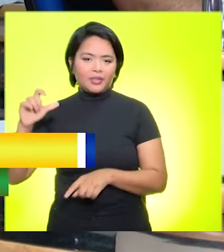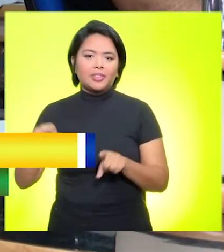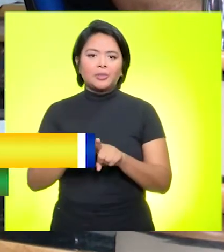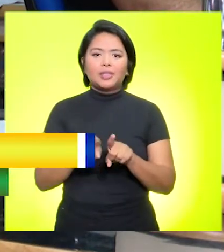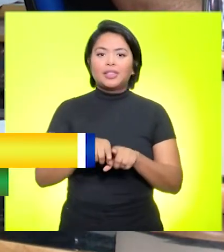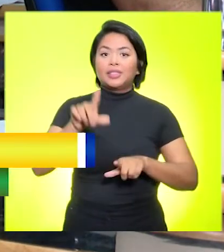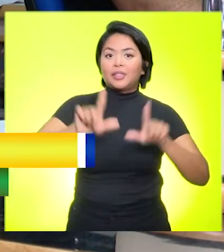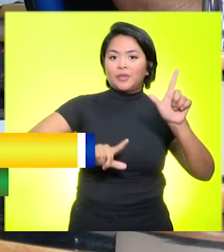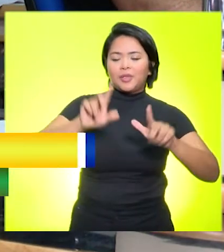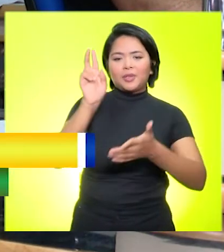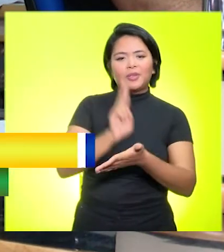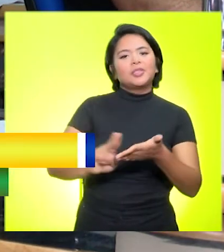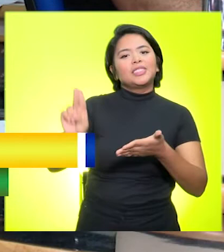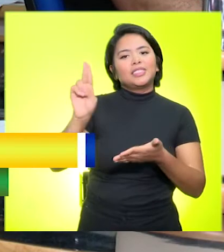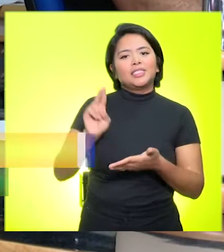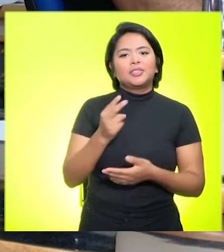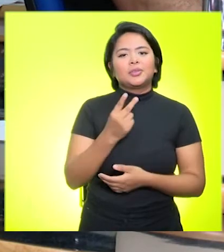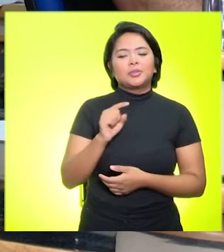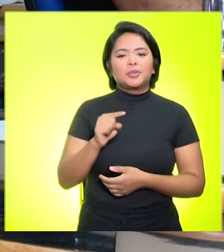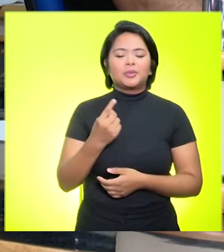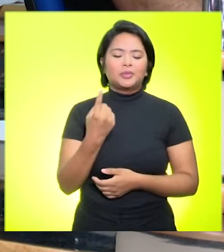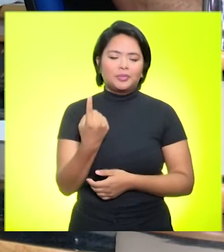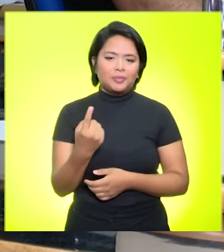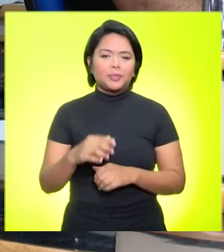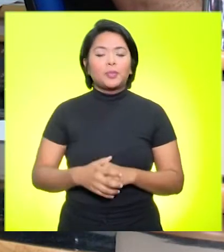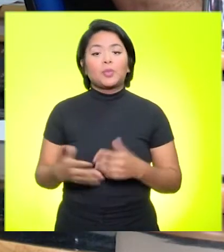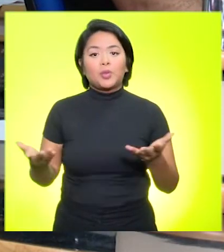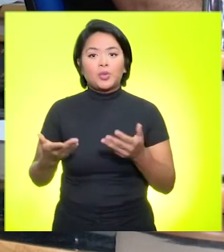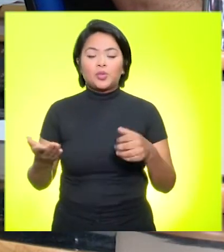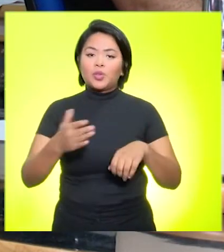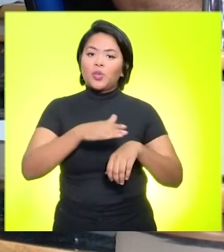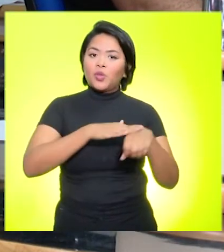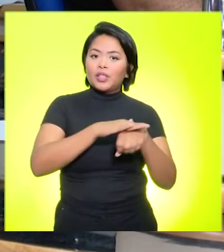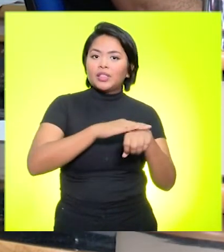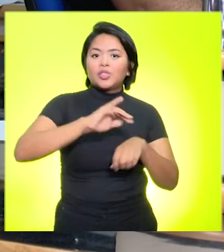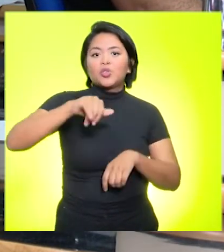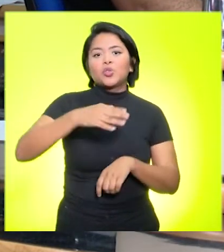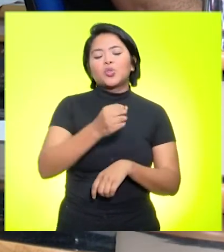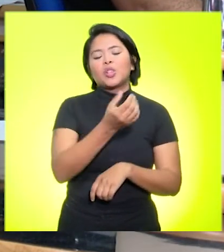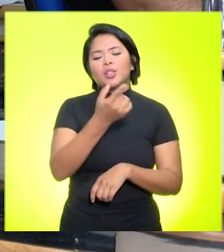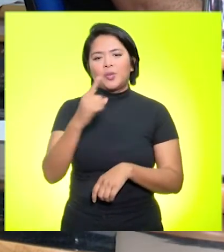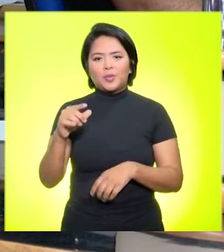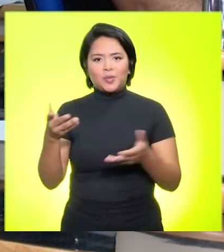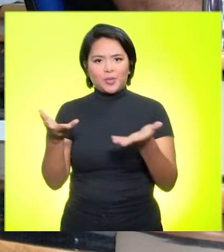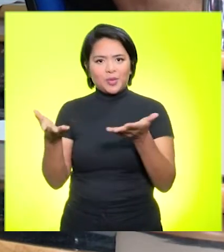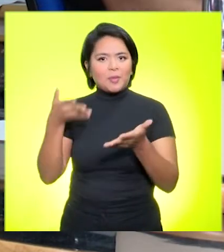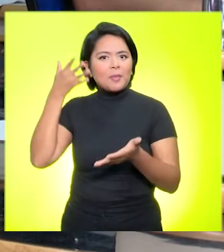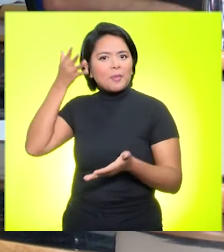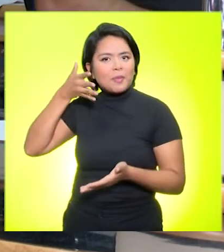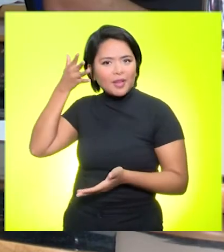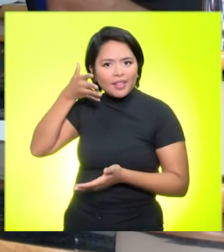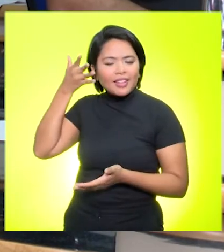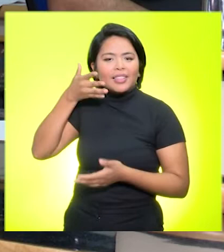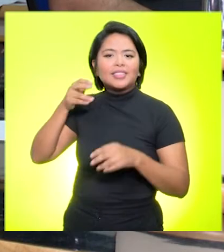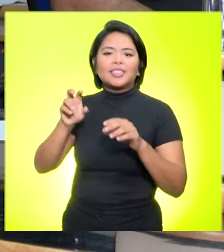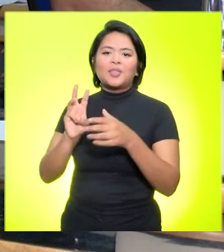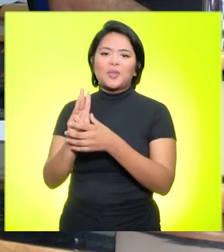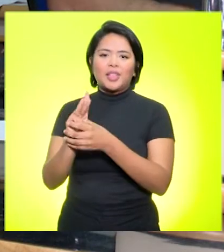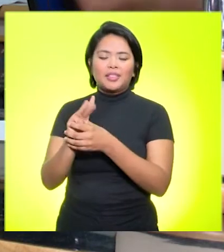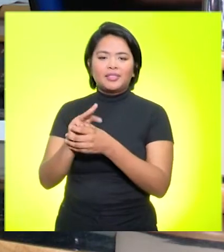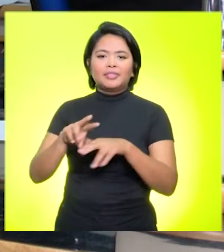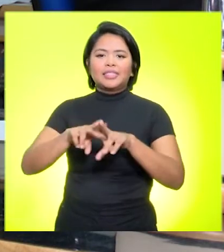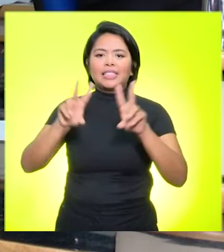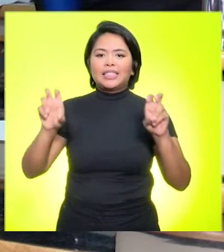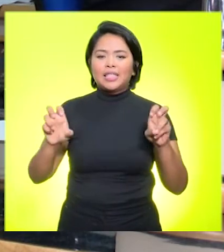2.1 Hoje estamos conversando com João Batista Botentui, palestrante da Aula Magna da UFRR com o tema Os